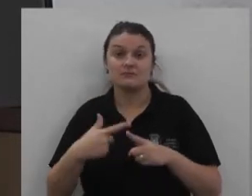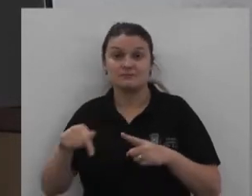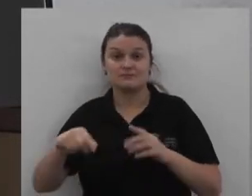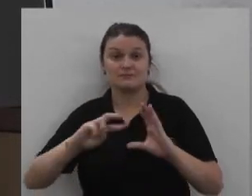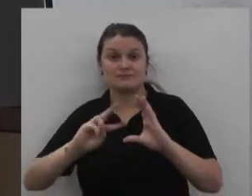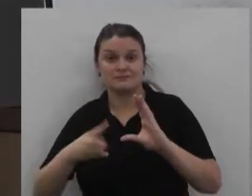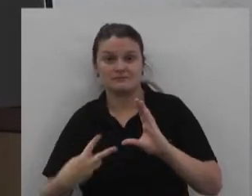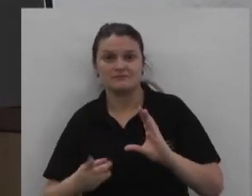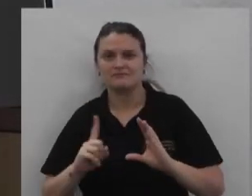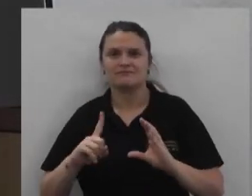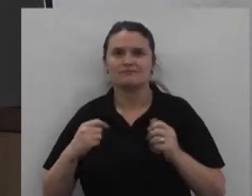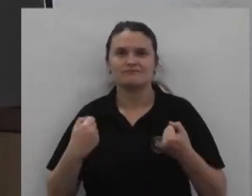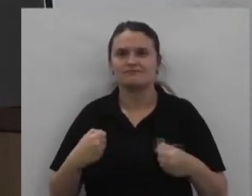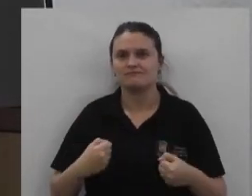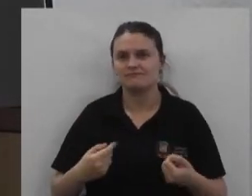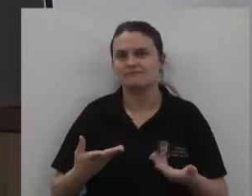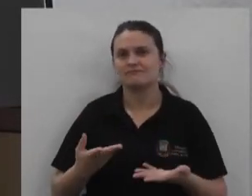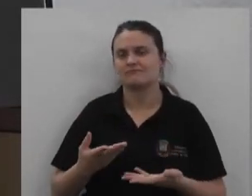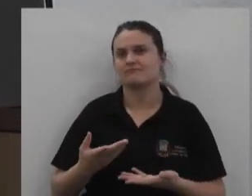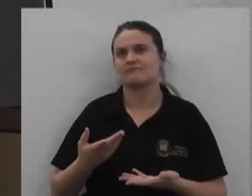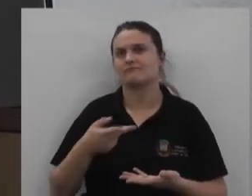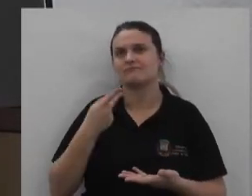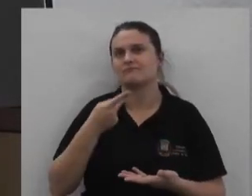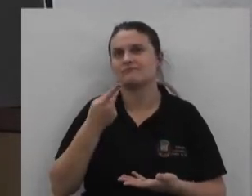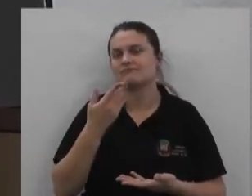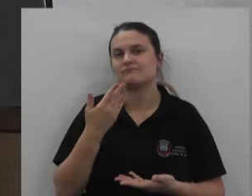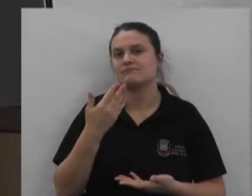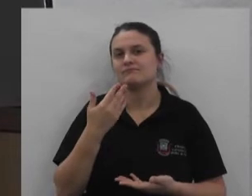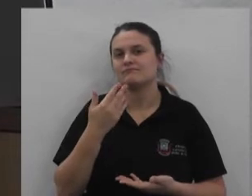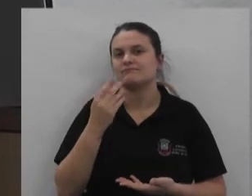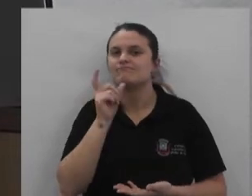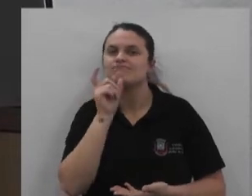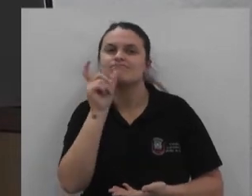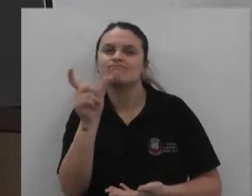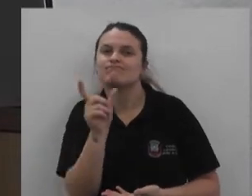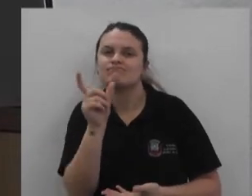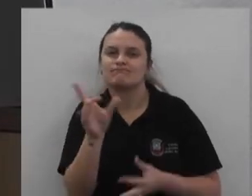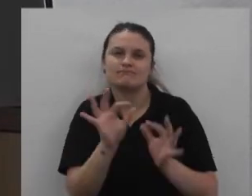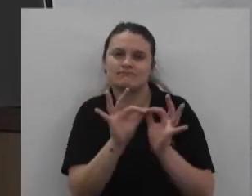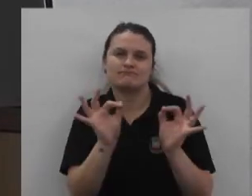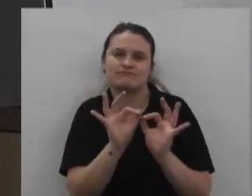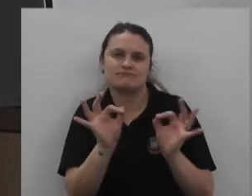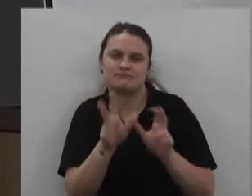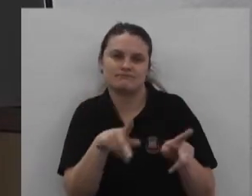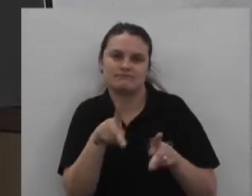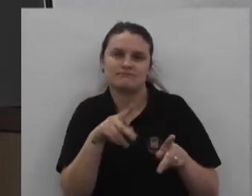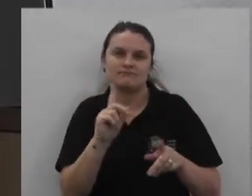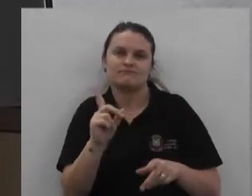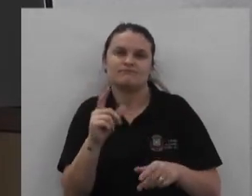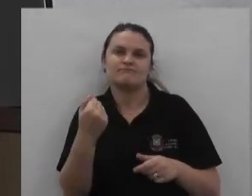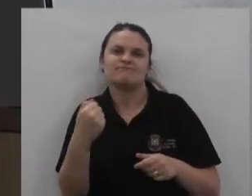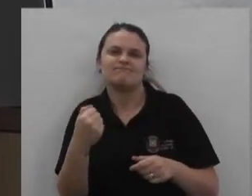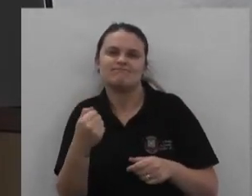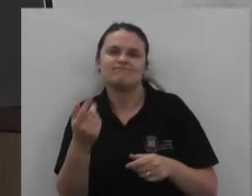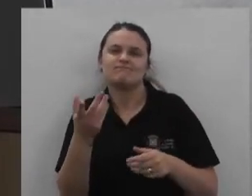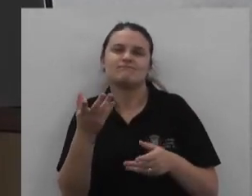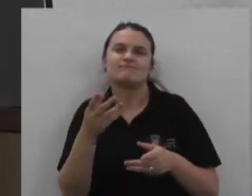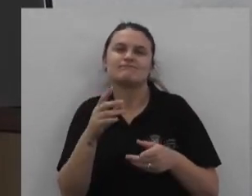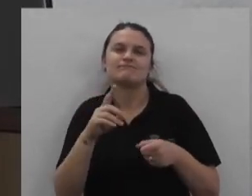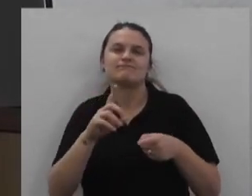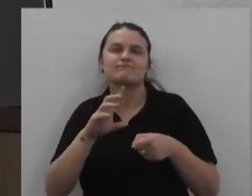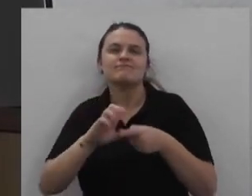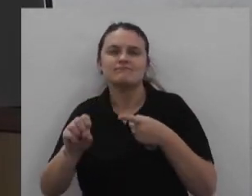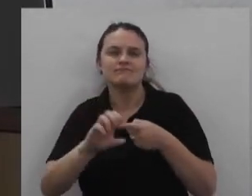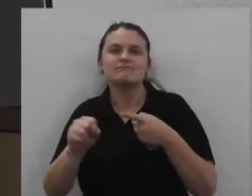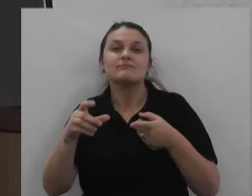Vereadores E a gente não precisa Falando um palavreado assim Popular A gente não precisa Puxar o saco de ninguém